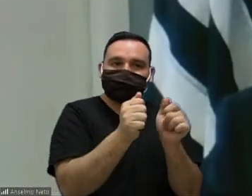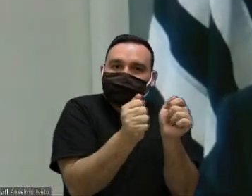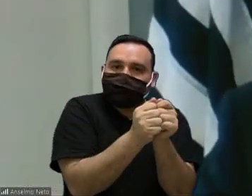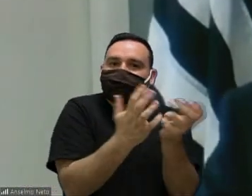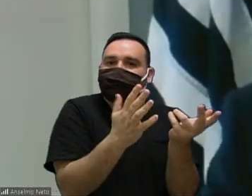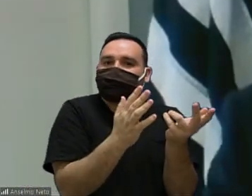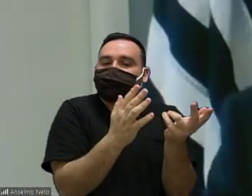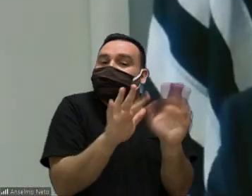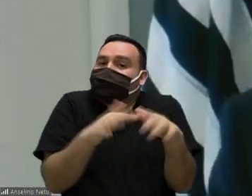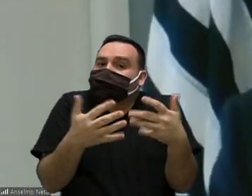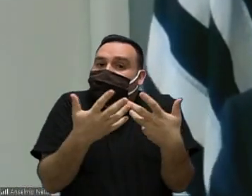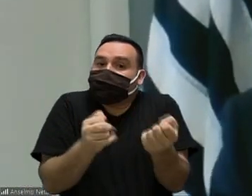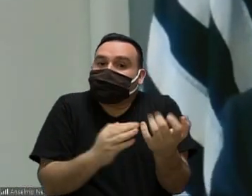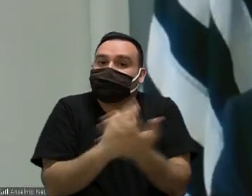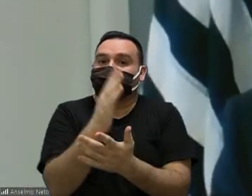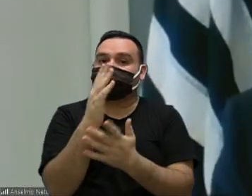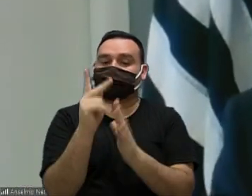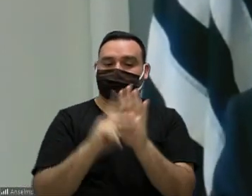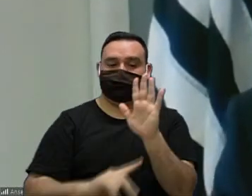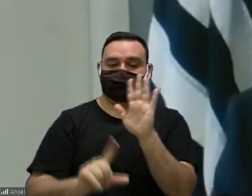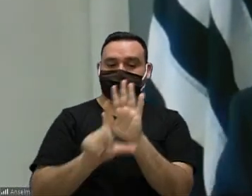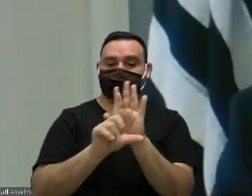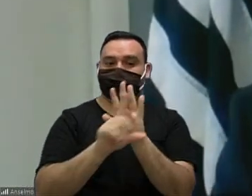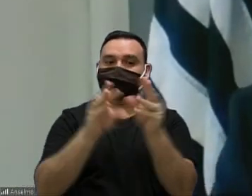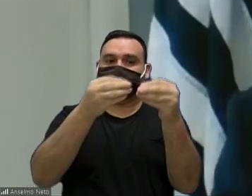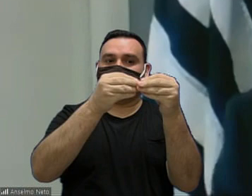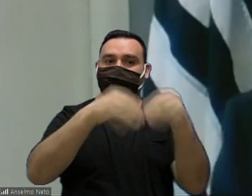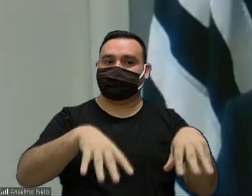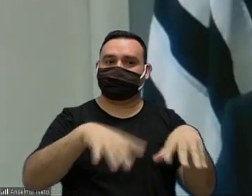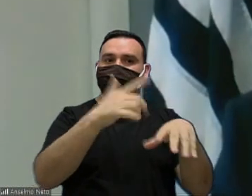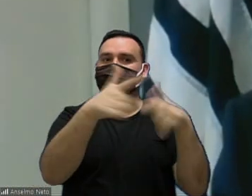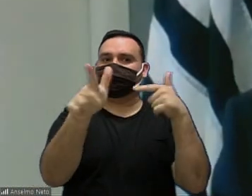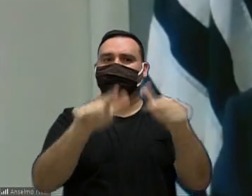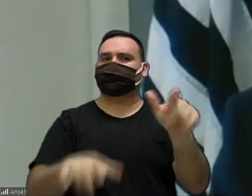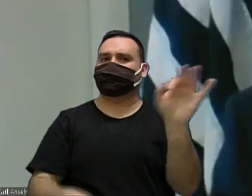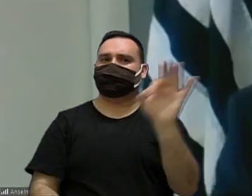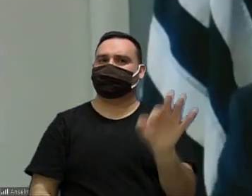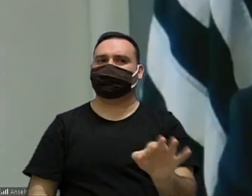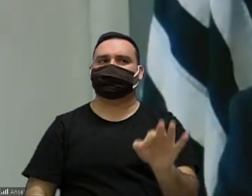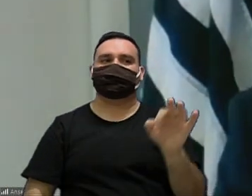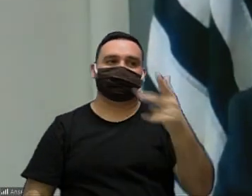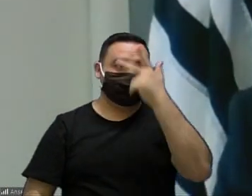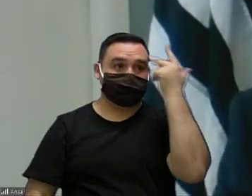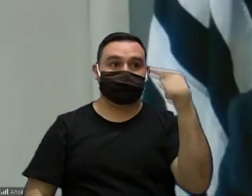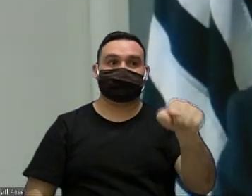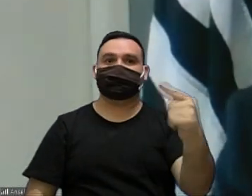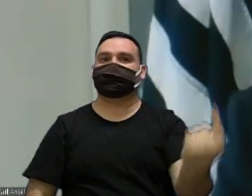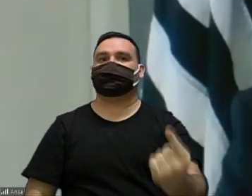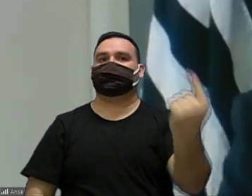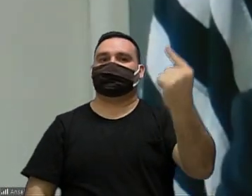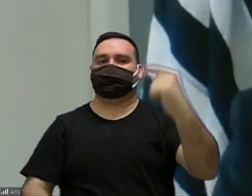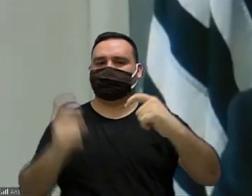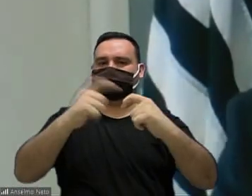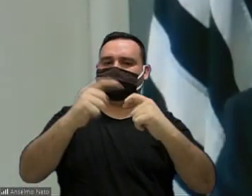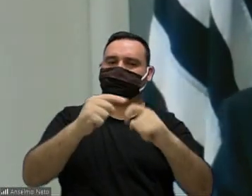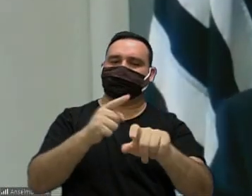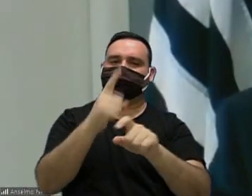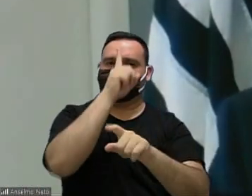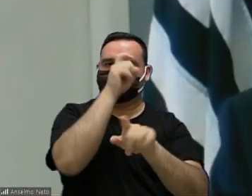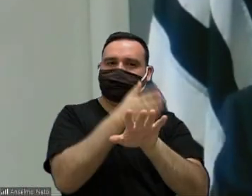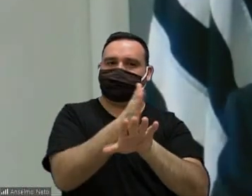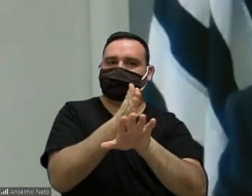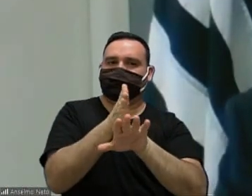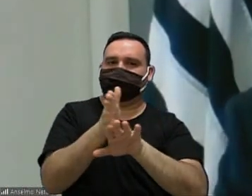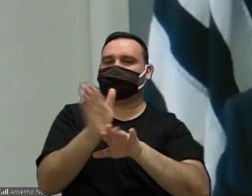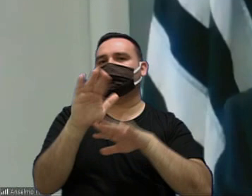quer dizer aprovar esse projeto não vai prejudicar nenhuma outra pessoa não é que essas pessoas vão ter atendimento na policlínica no